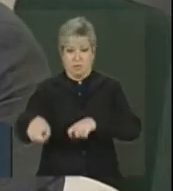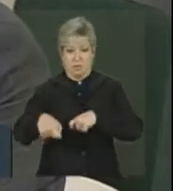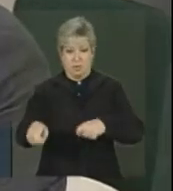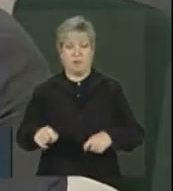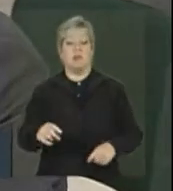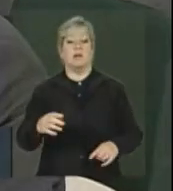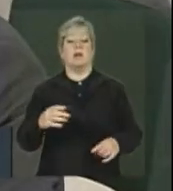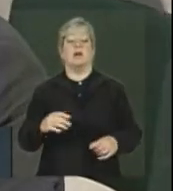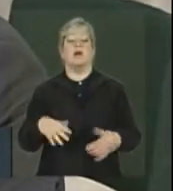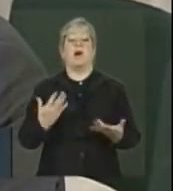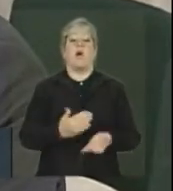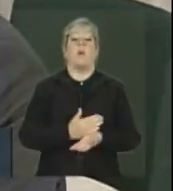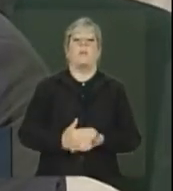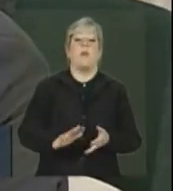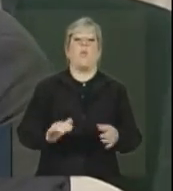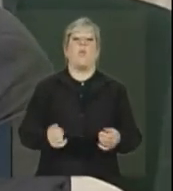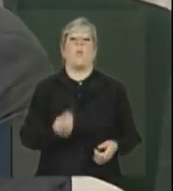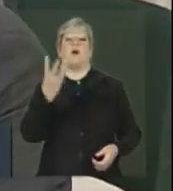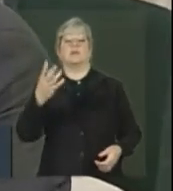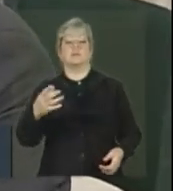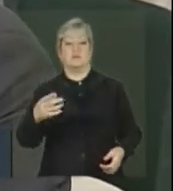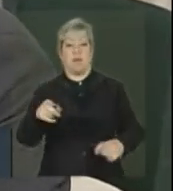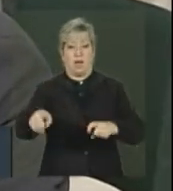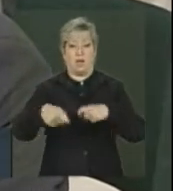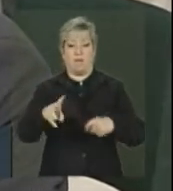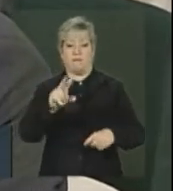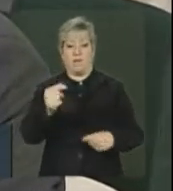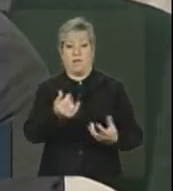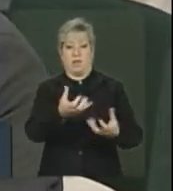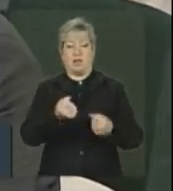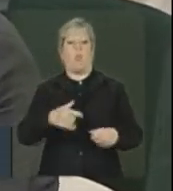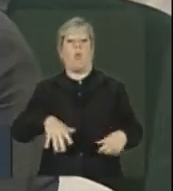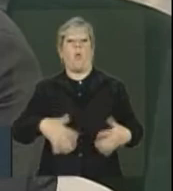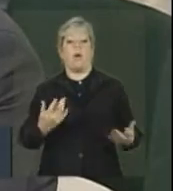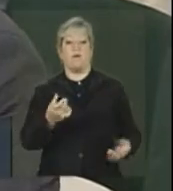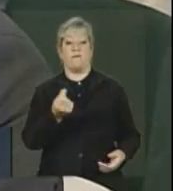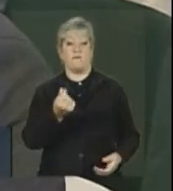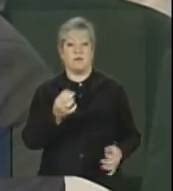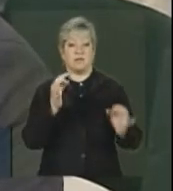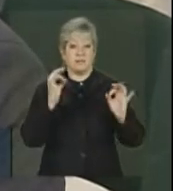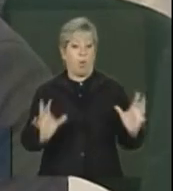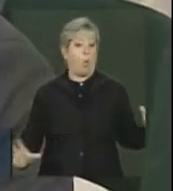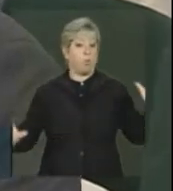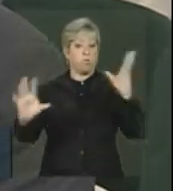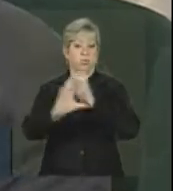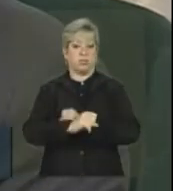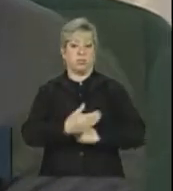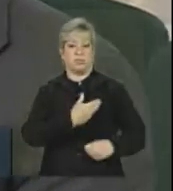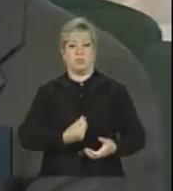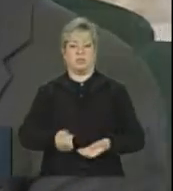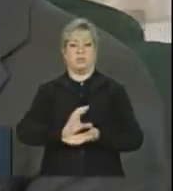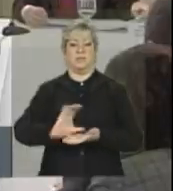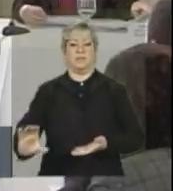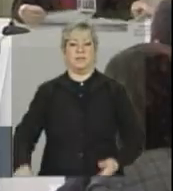quantos agricultores vão ser beneficiados e qual o valor que será repassado, o valor global pelo governo?